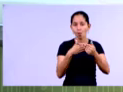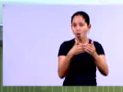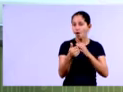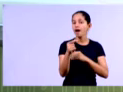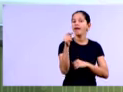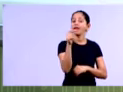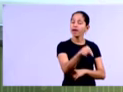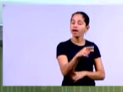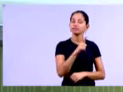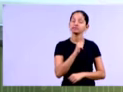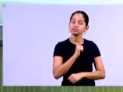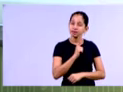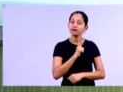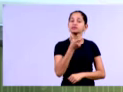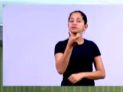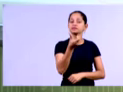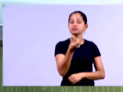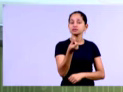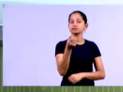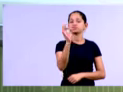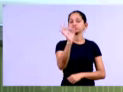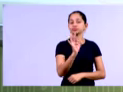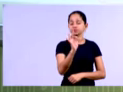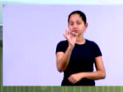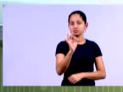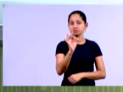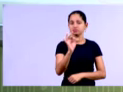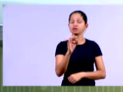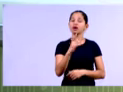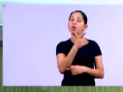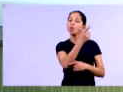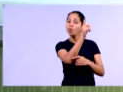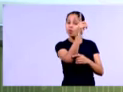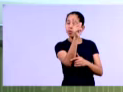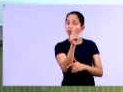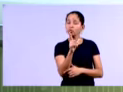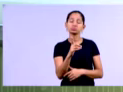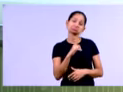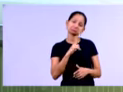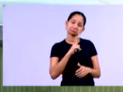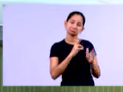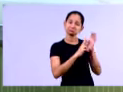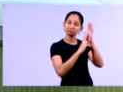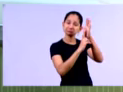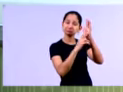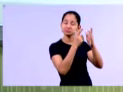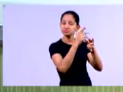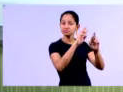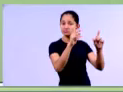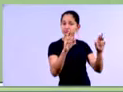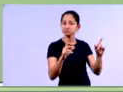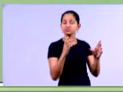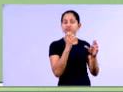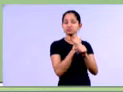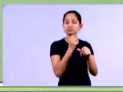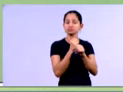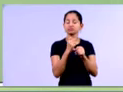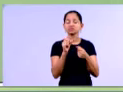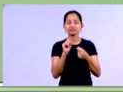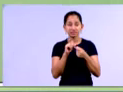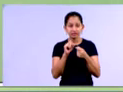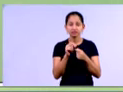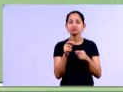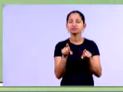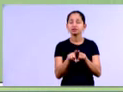6% do total do ativo, ok? As outras contas têm sua representatividade, né? Se nós quiséssemos, por exemplo,